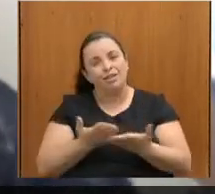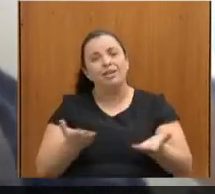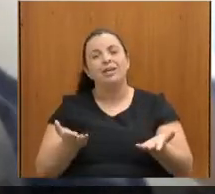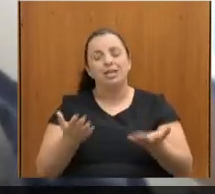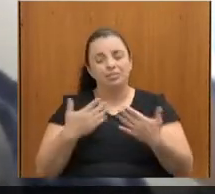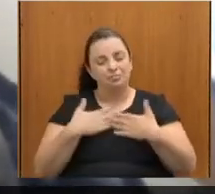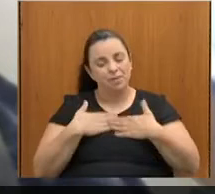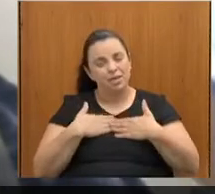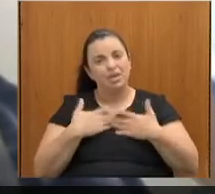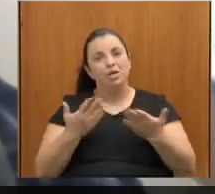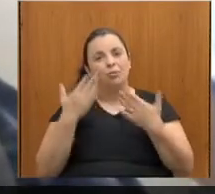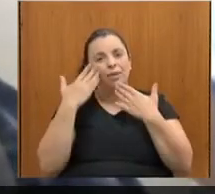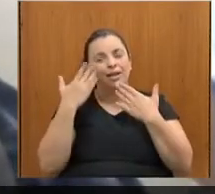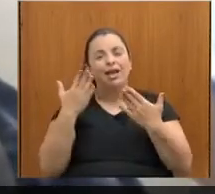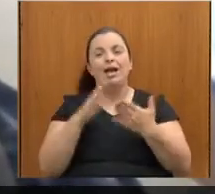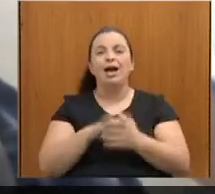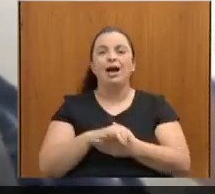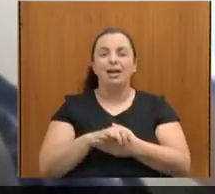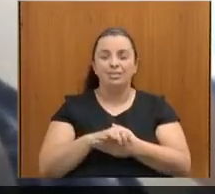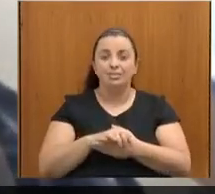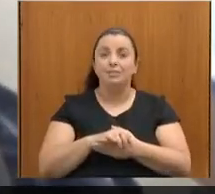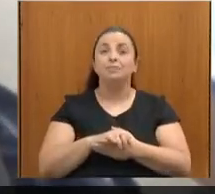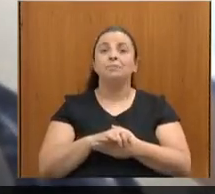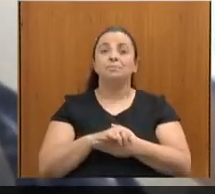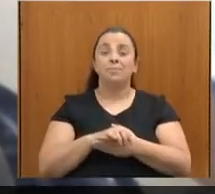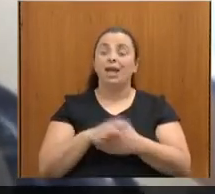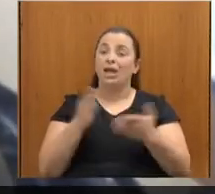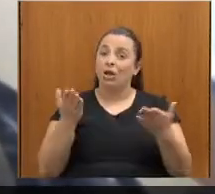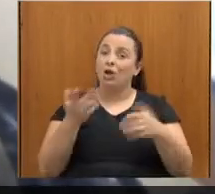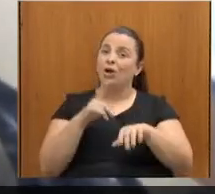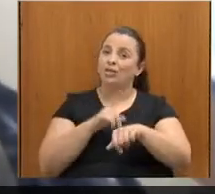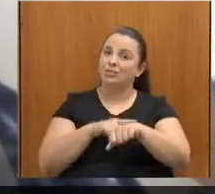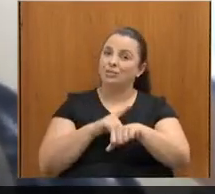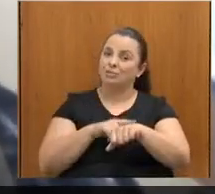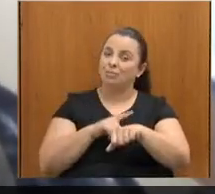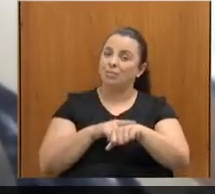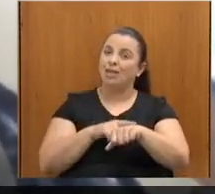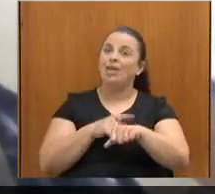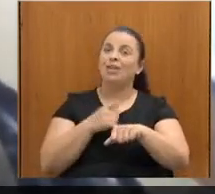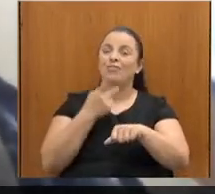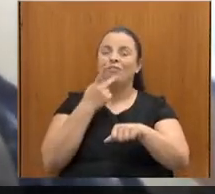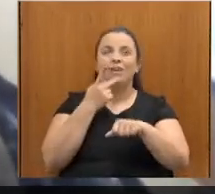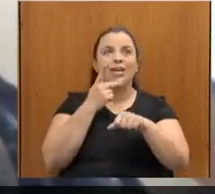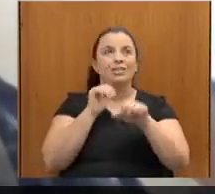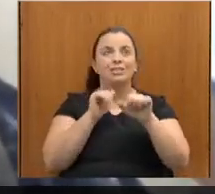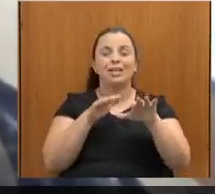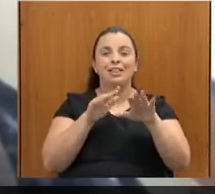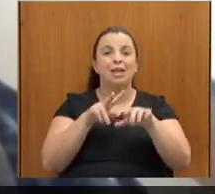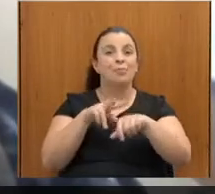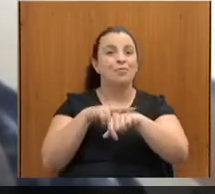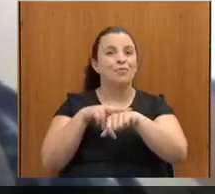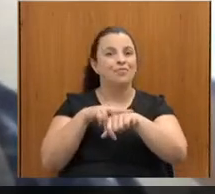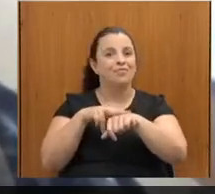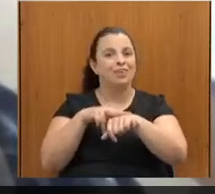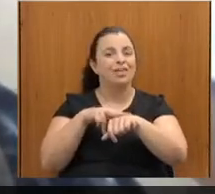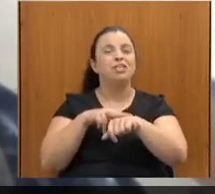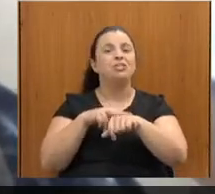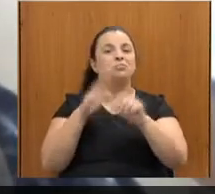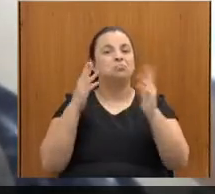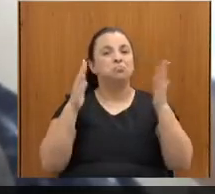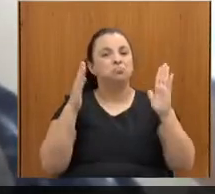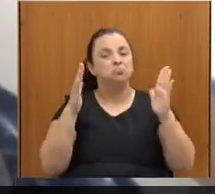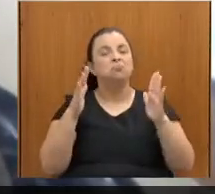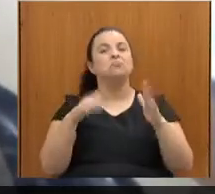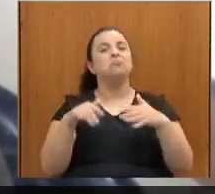a essa, especialmente a esse momento do setembro verde, né, ao longo dessa trajetória de